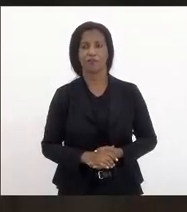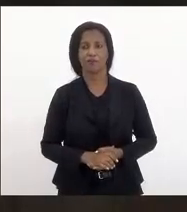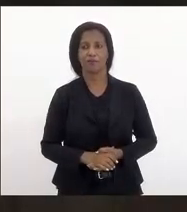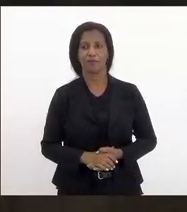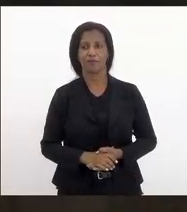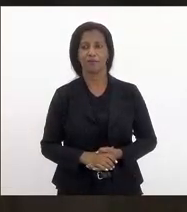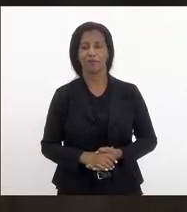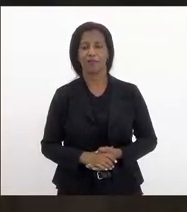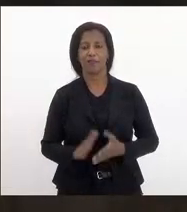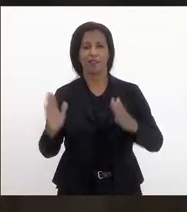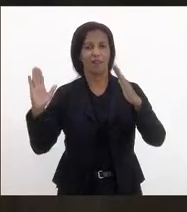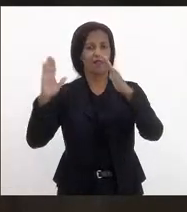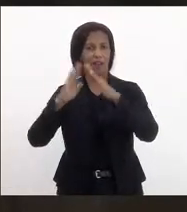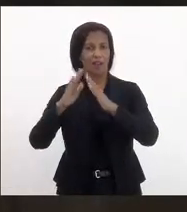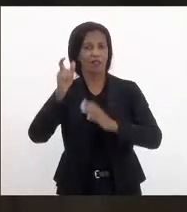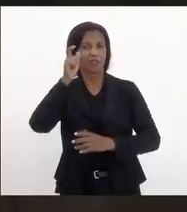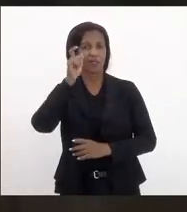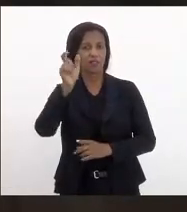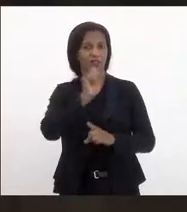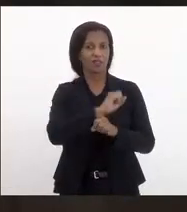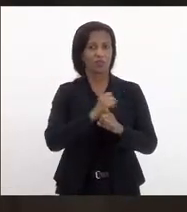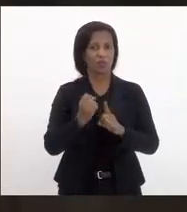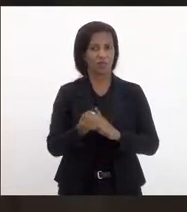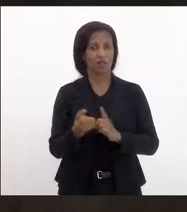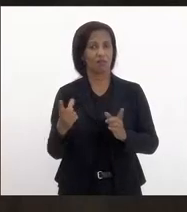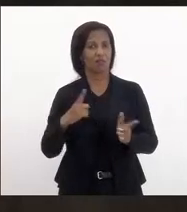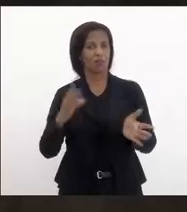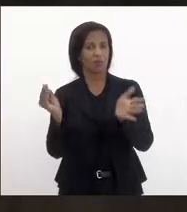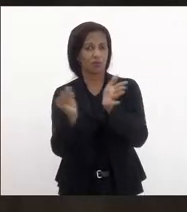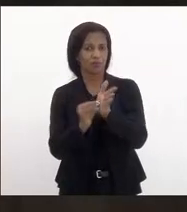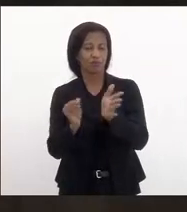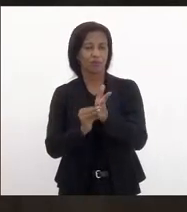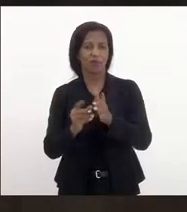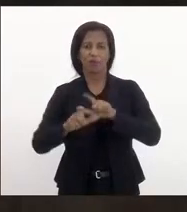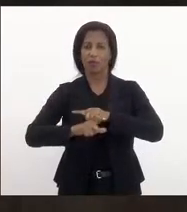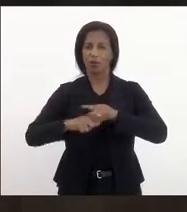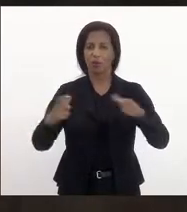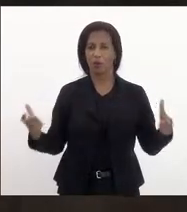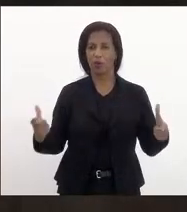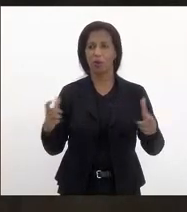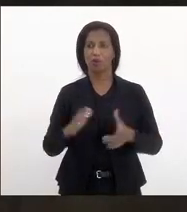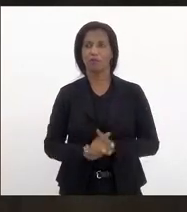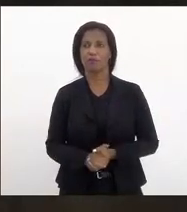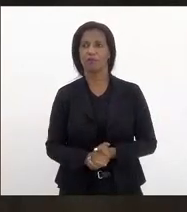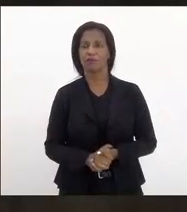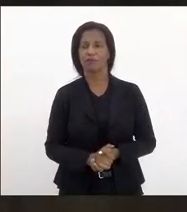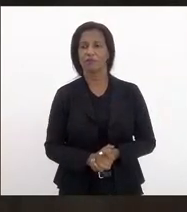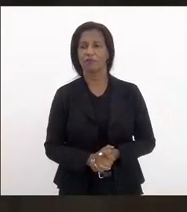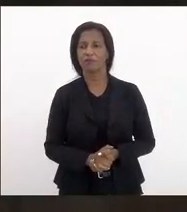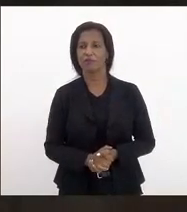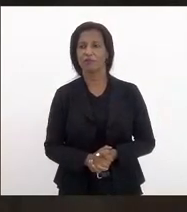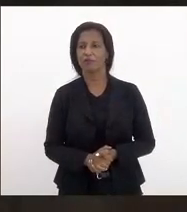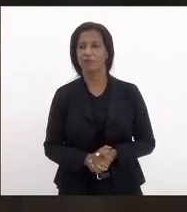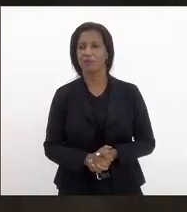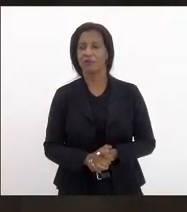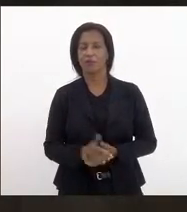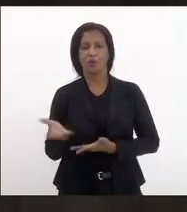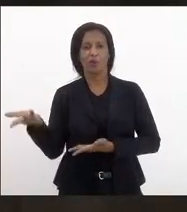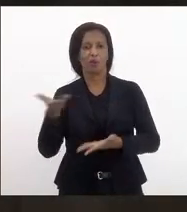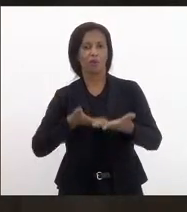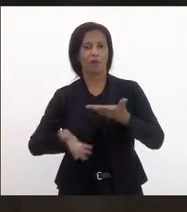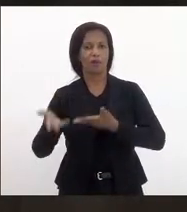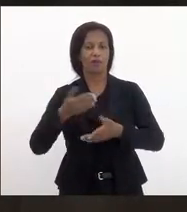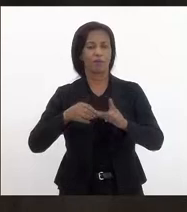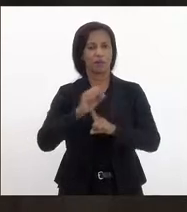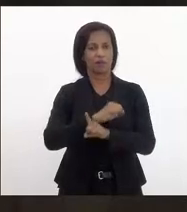à habitação de interesse social. Temos um déficit de habitação enorme e é muito importante que esse processo se dê com a participação